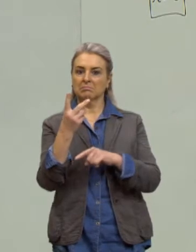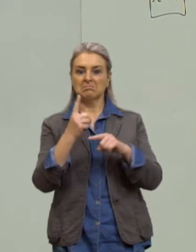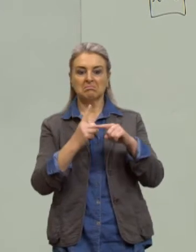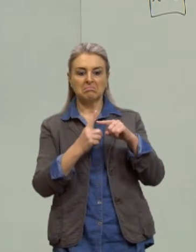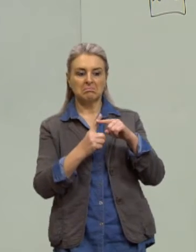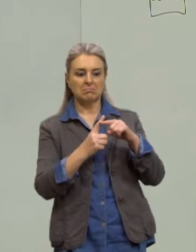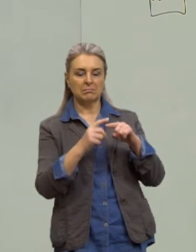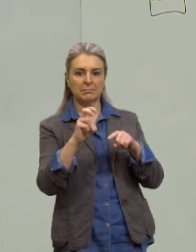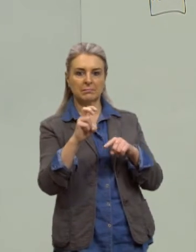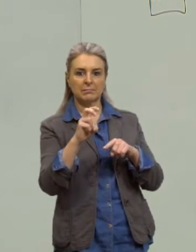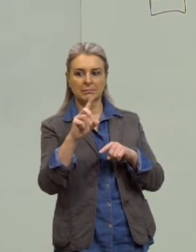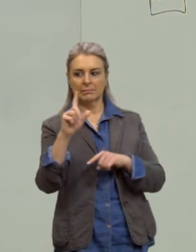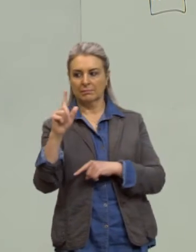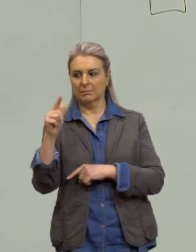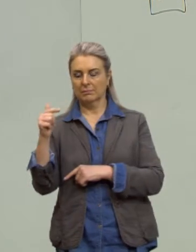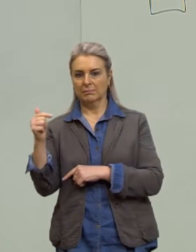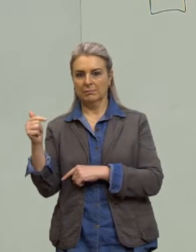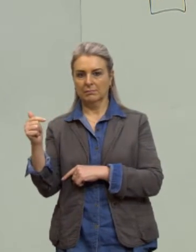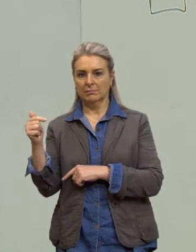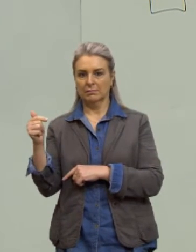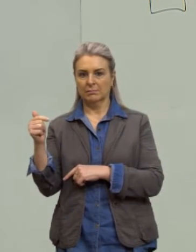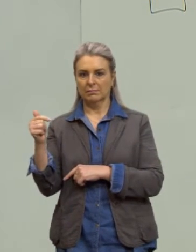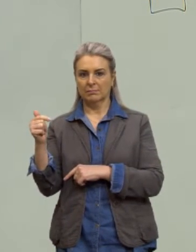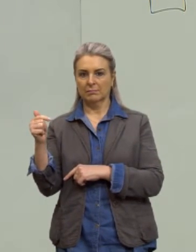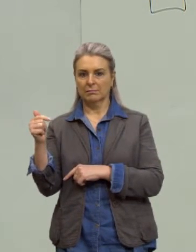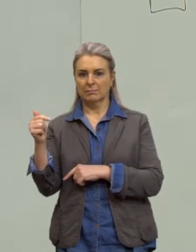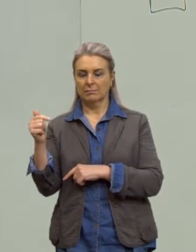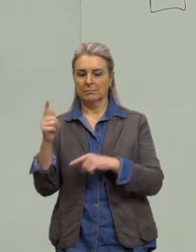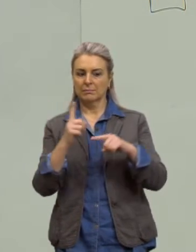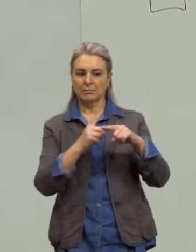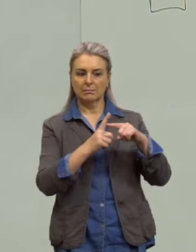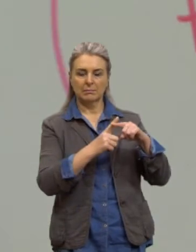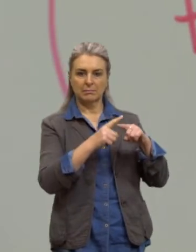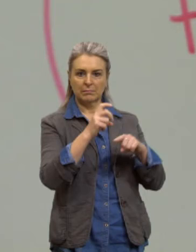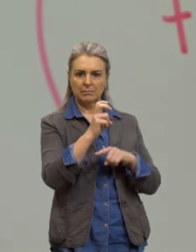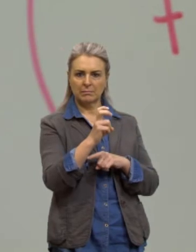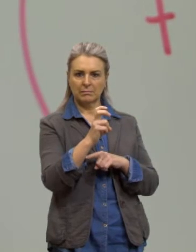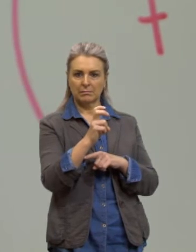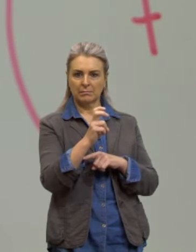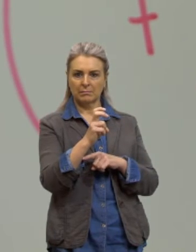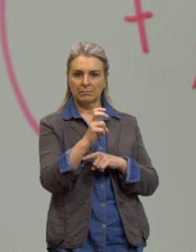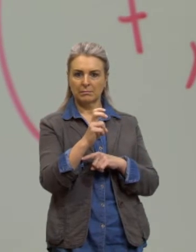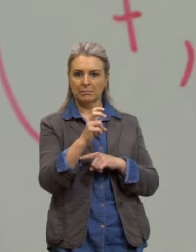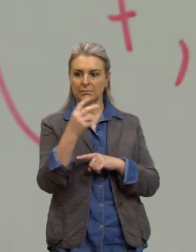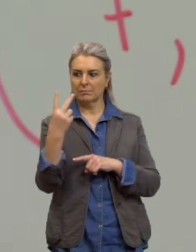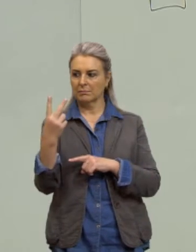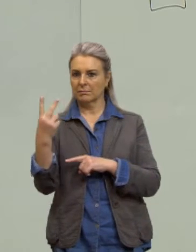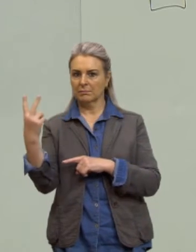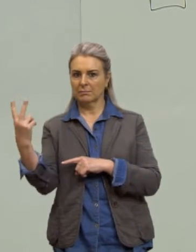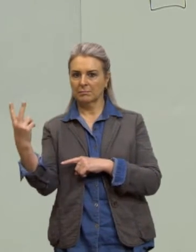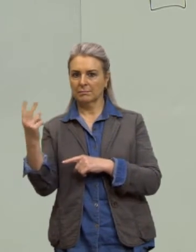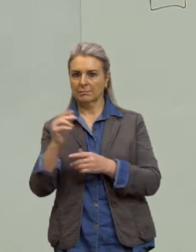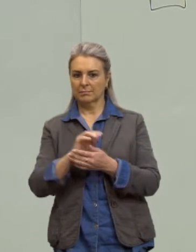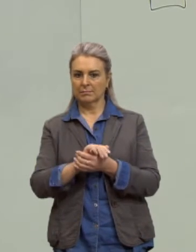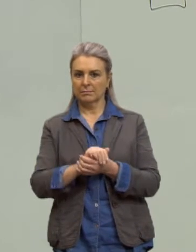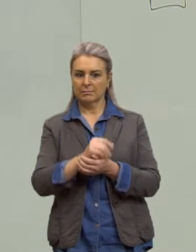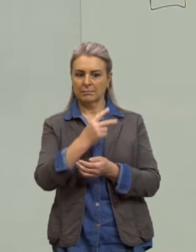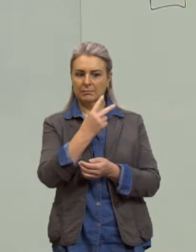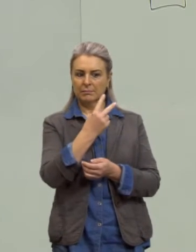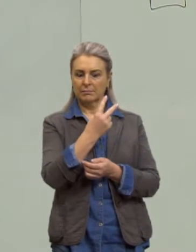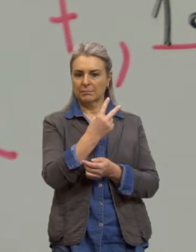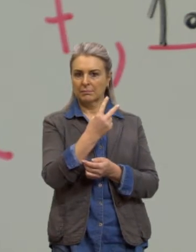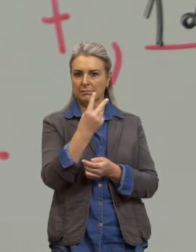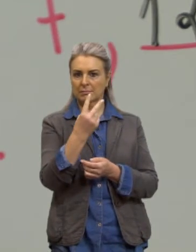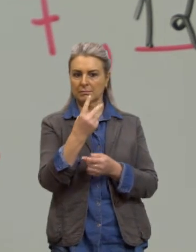dezessete dezessete mais cinco vinte e dois vinte e dois